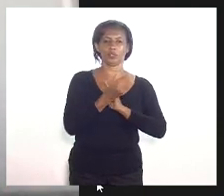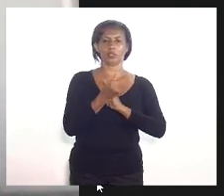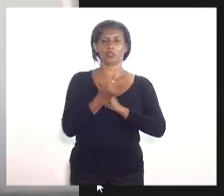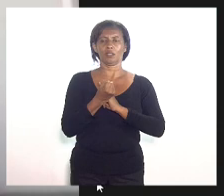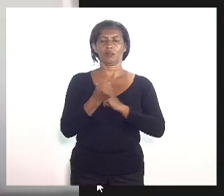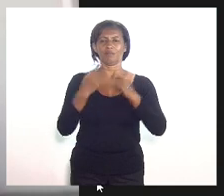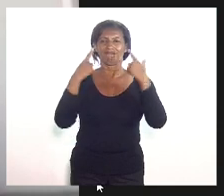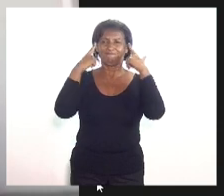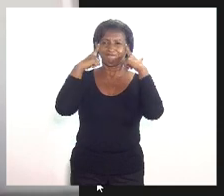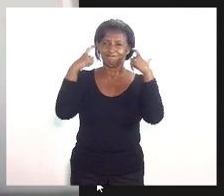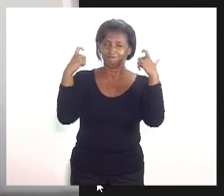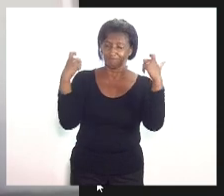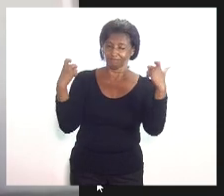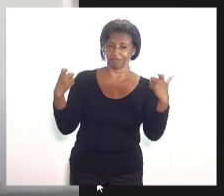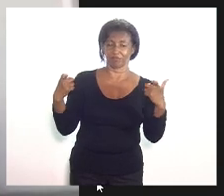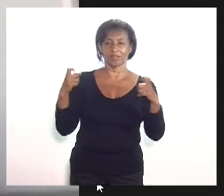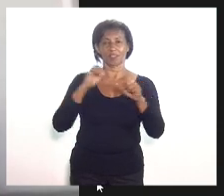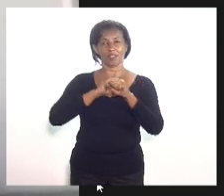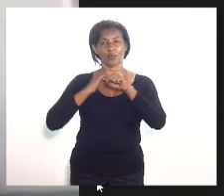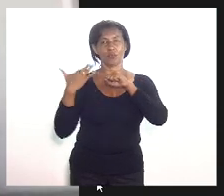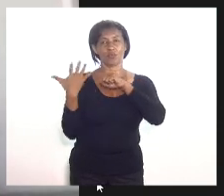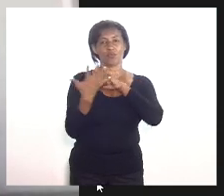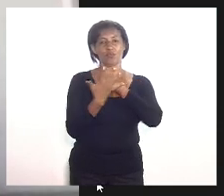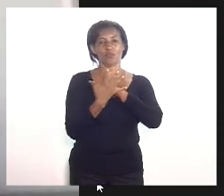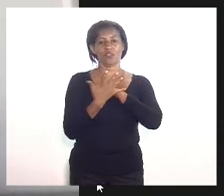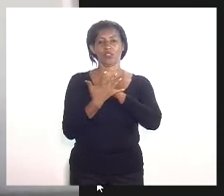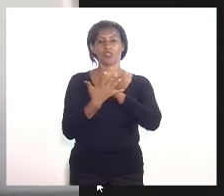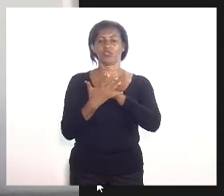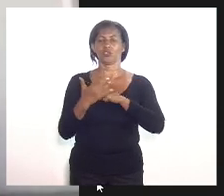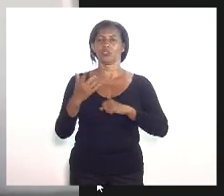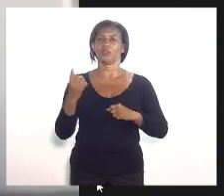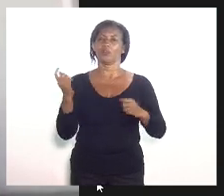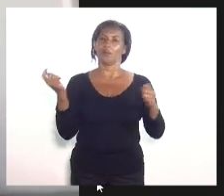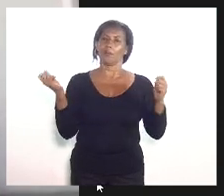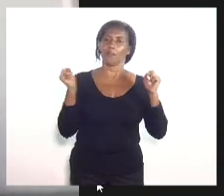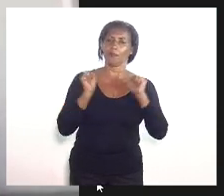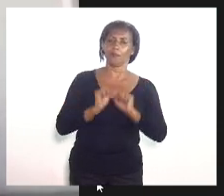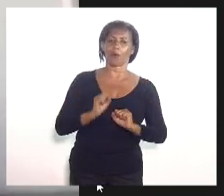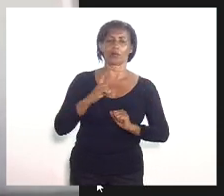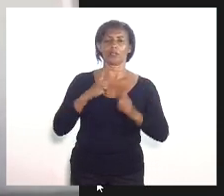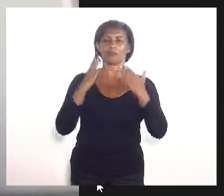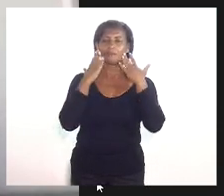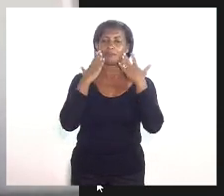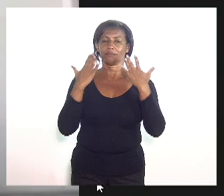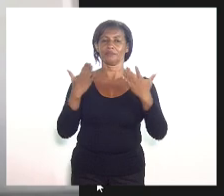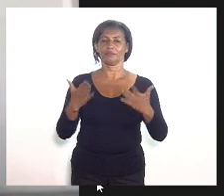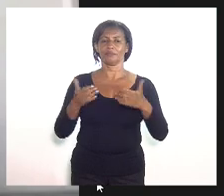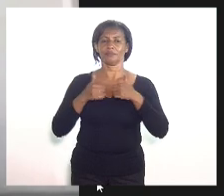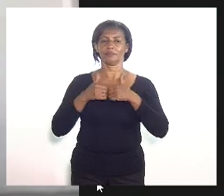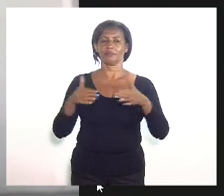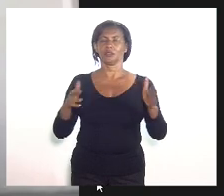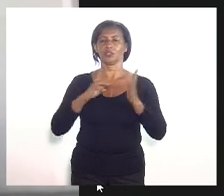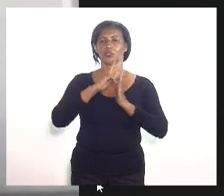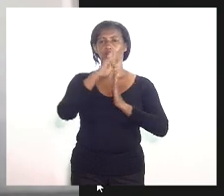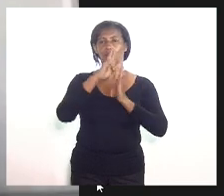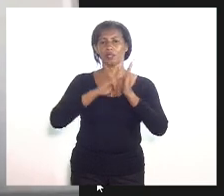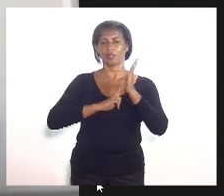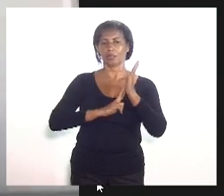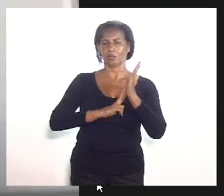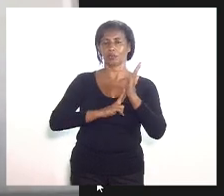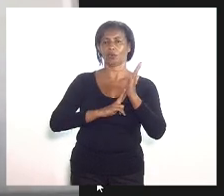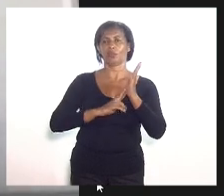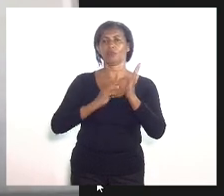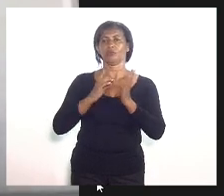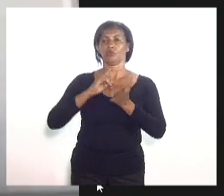muito violenta, que a COVID-19 possa ter expressado a partir de um relatório, a partir de um